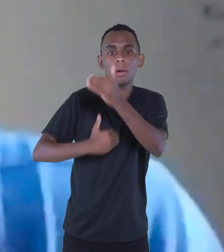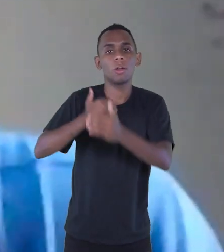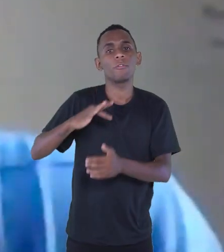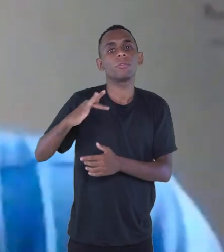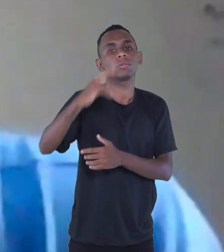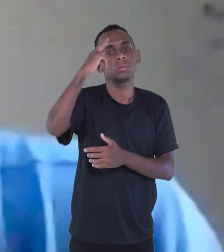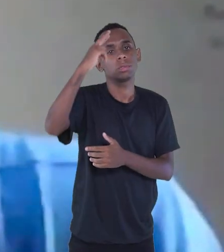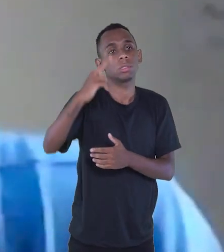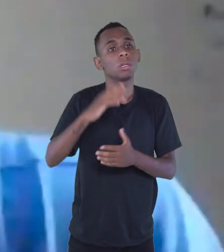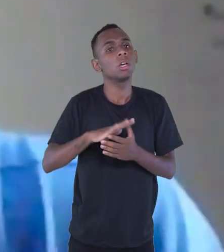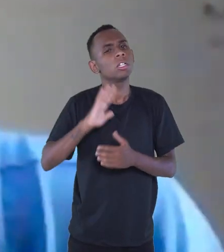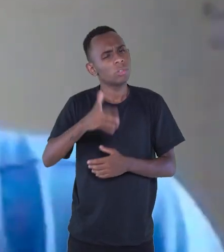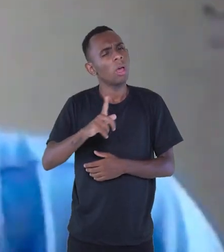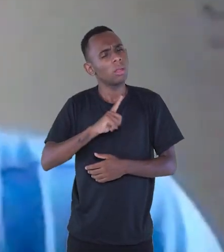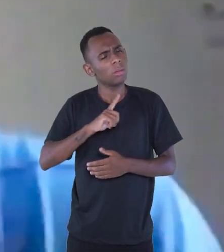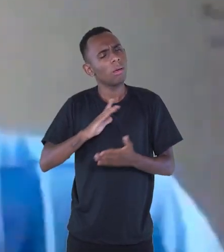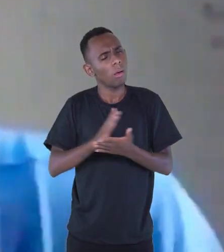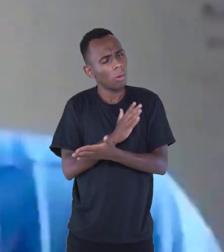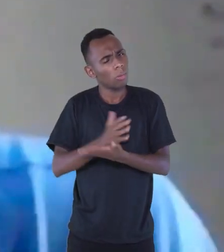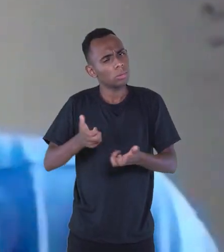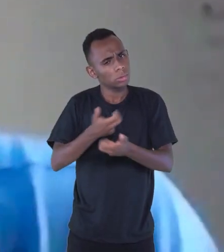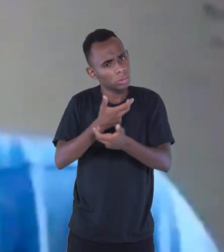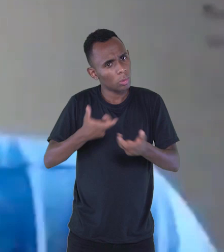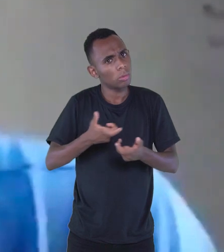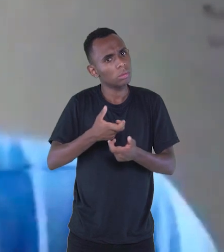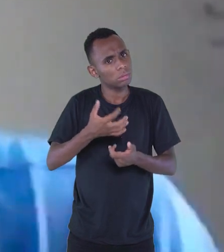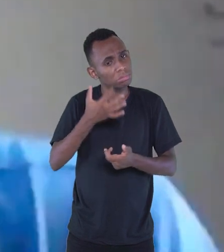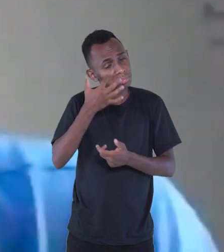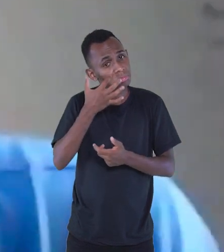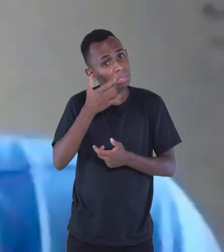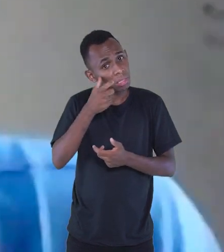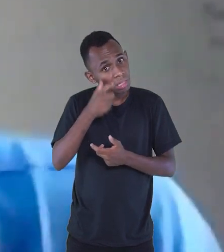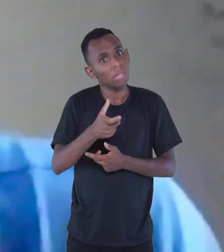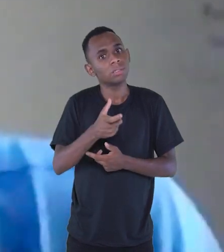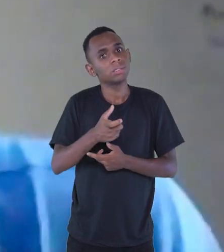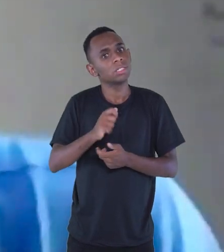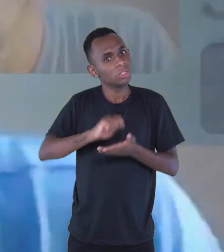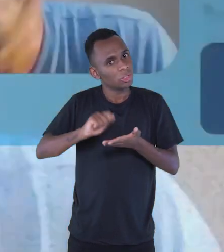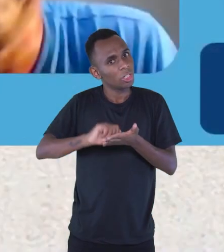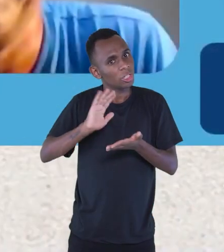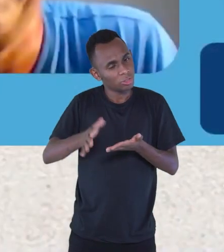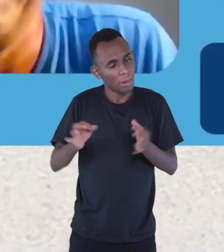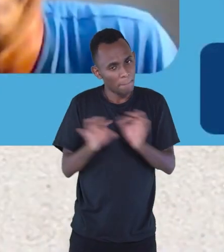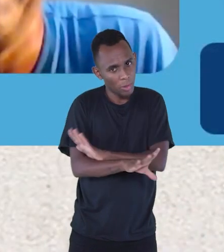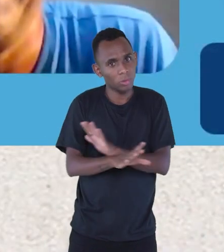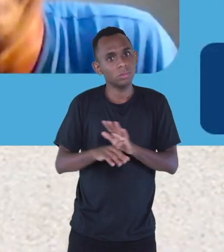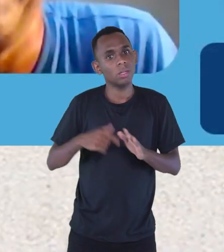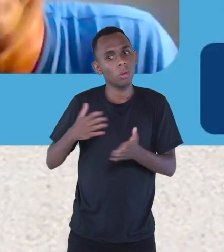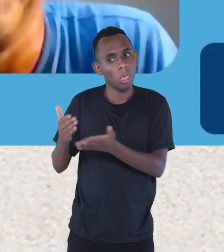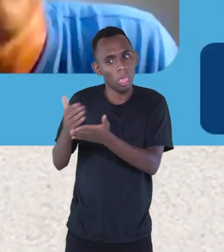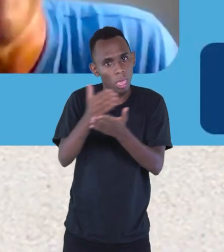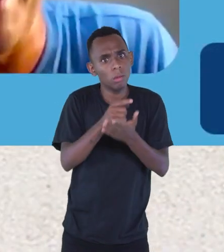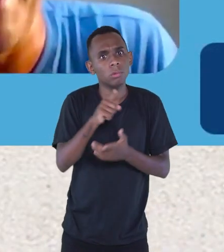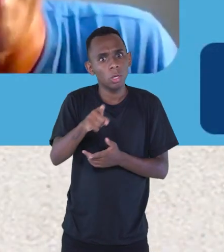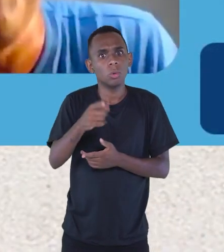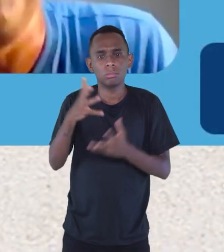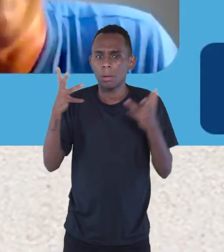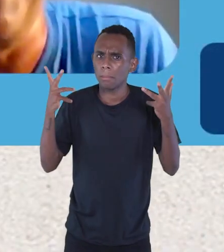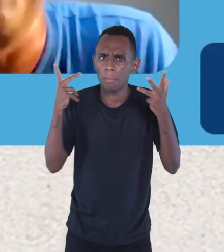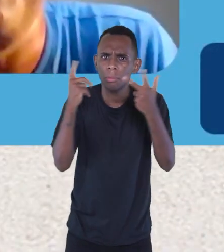algumas coisas interessantes escritas, sabe? Vou reuni-las um dia, quem sabe? Vai, esse aí está muito bonito.